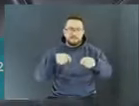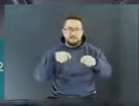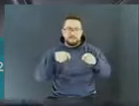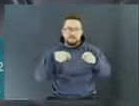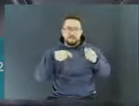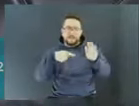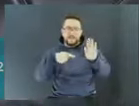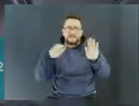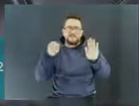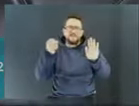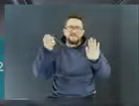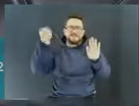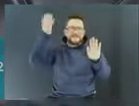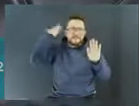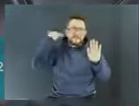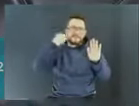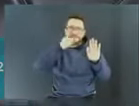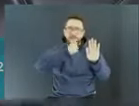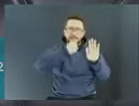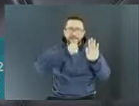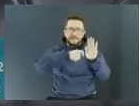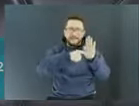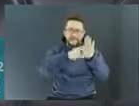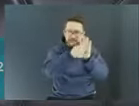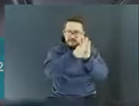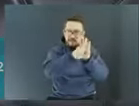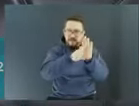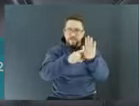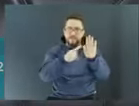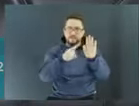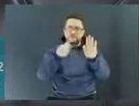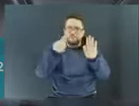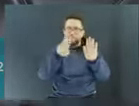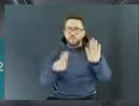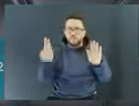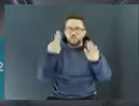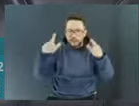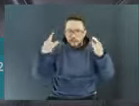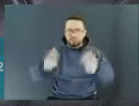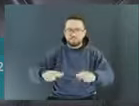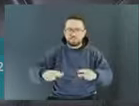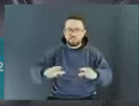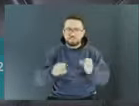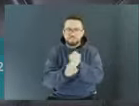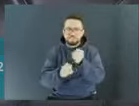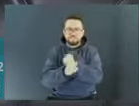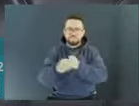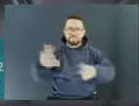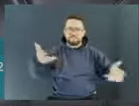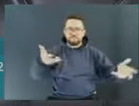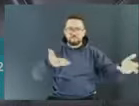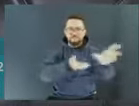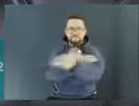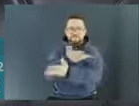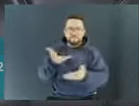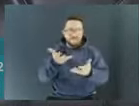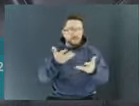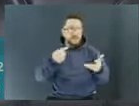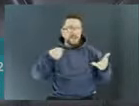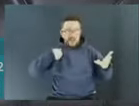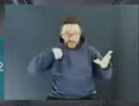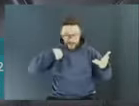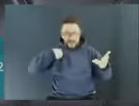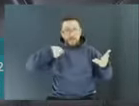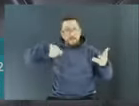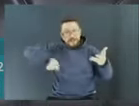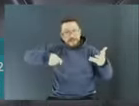na classificação da atividade econômica com o uso de solo e o comércio de serviço setorial, para que a gente seja incluído no comércio de serviço